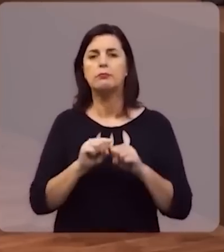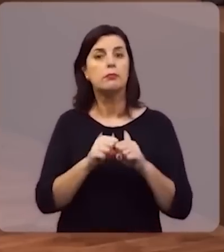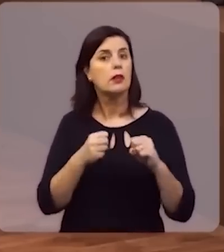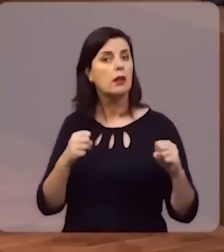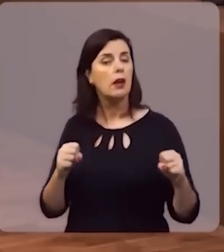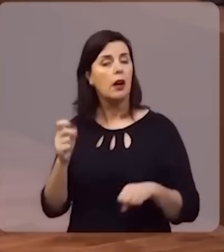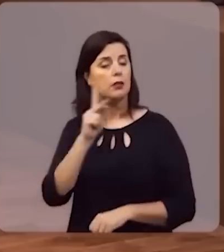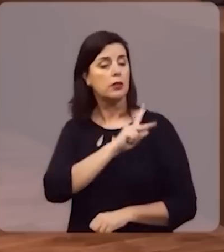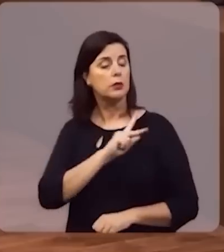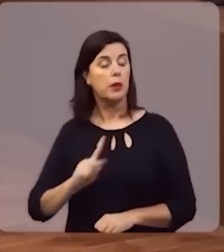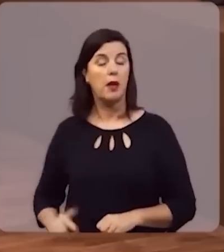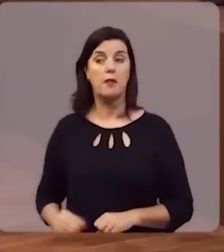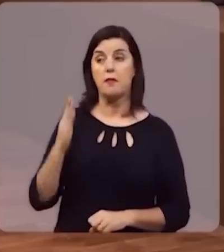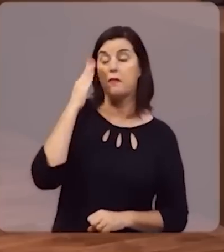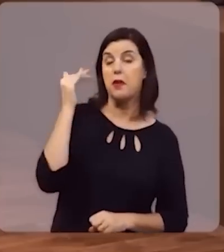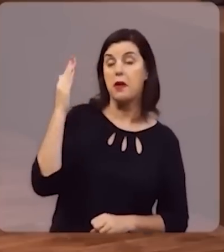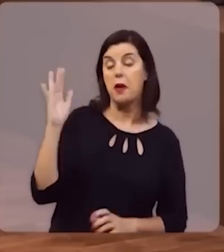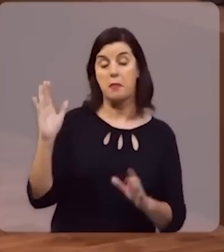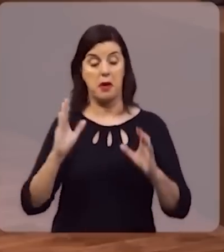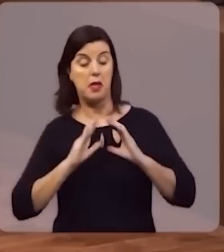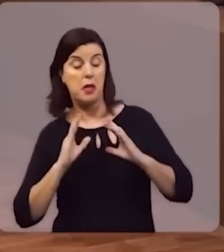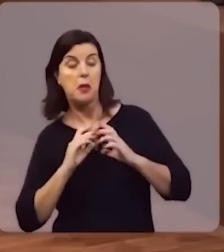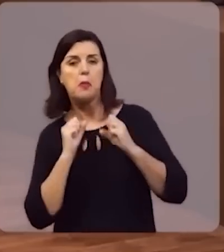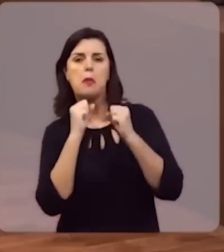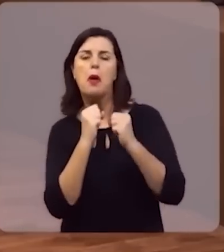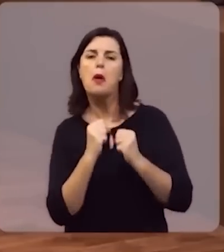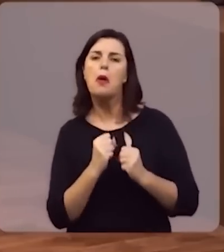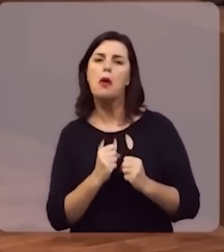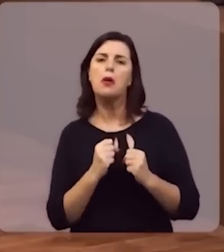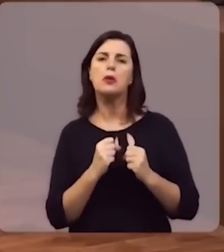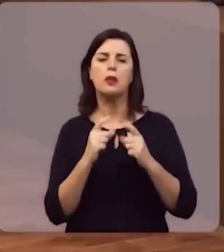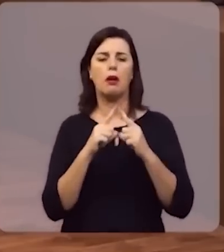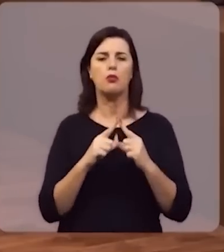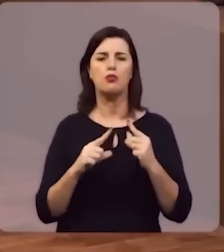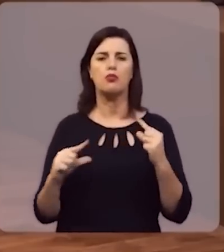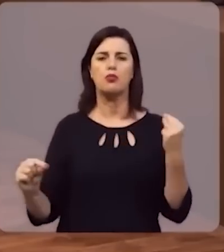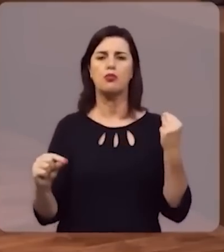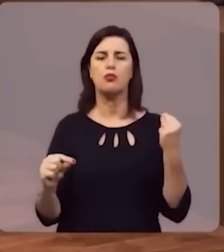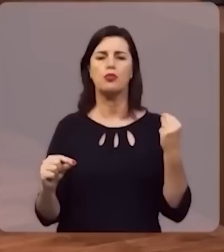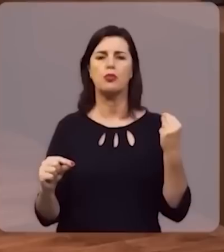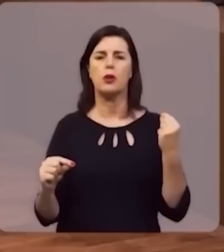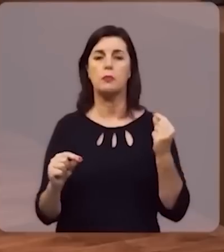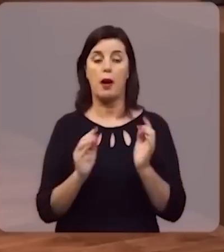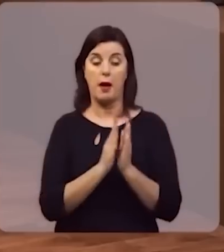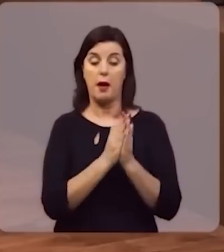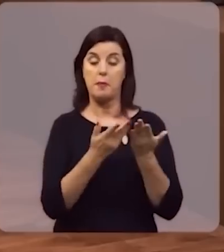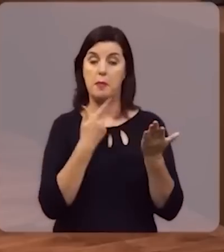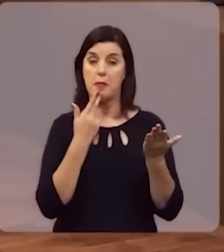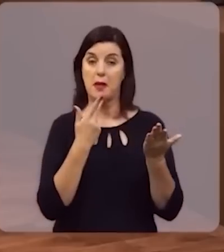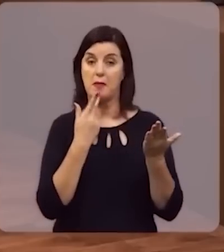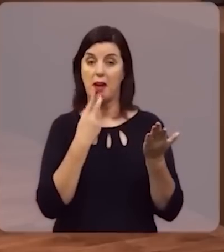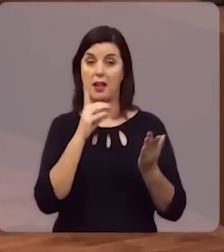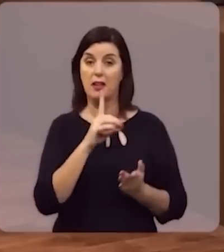grandes em fama, em riqueza, em poder passageiro, temporário. Mas a Bíblia diz